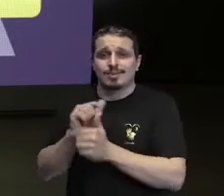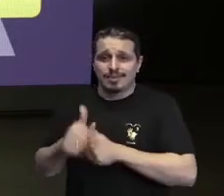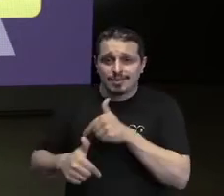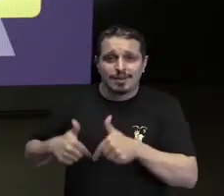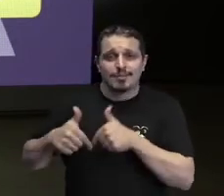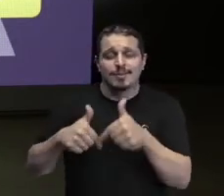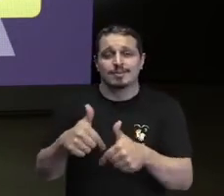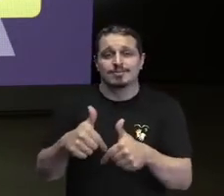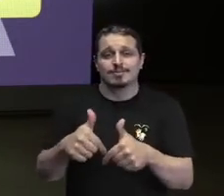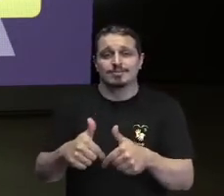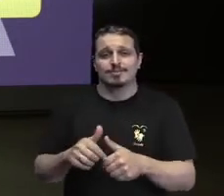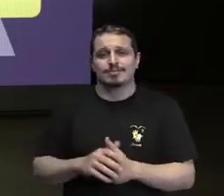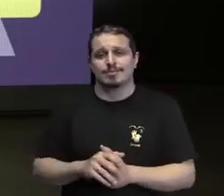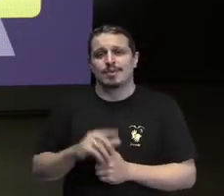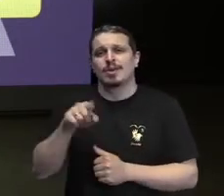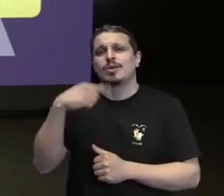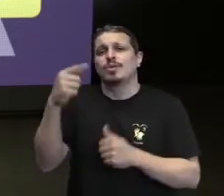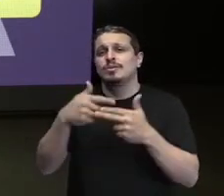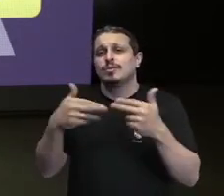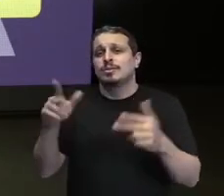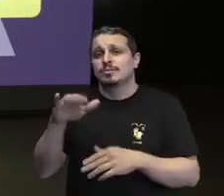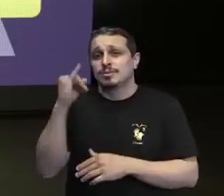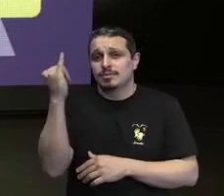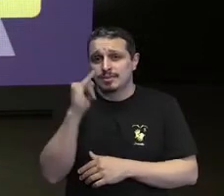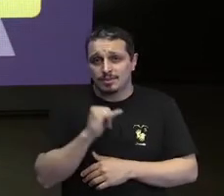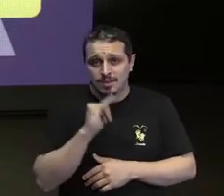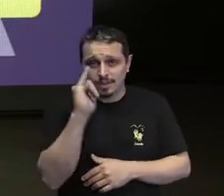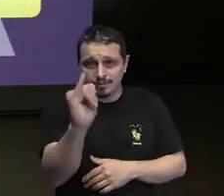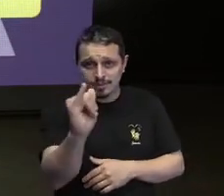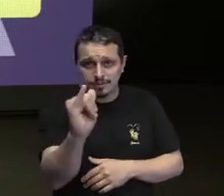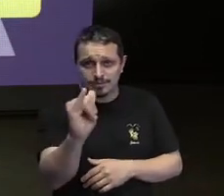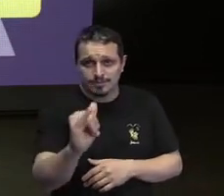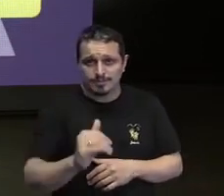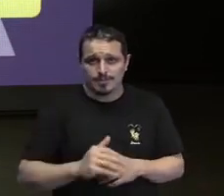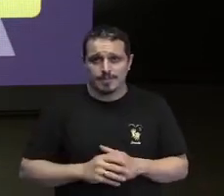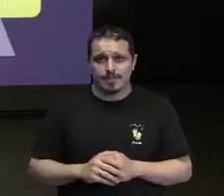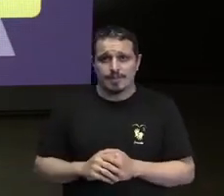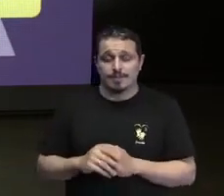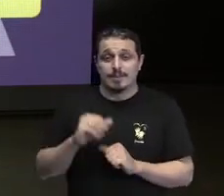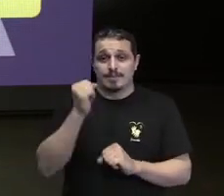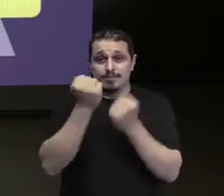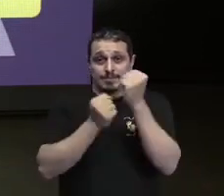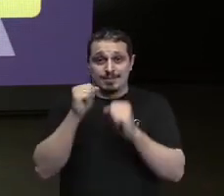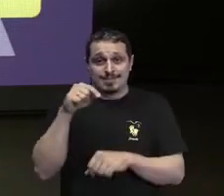coisa fundamental de dizer é que a empresa, ela fomenta